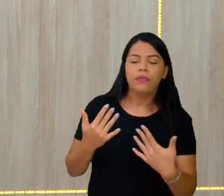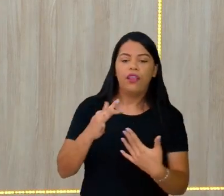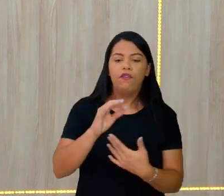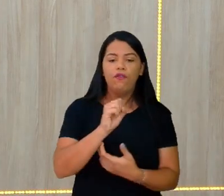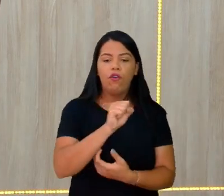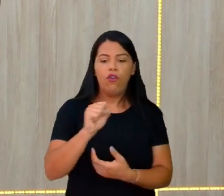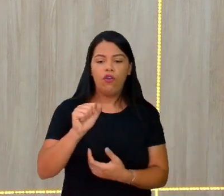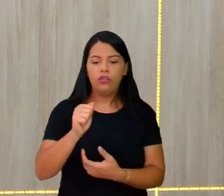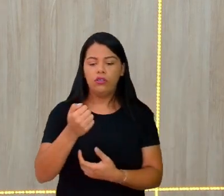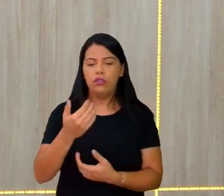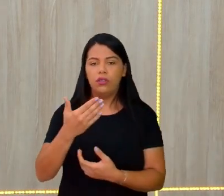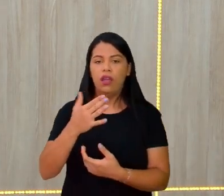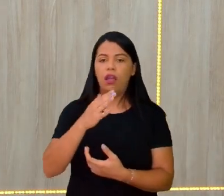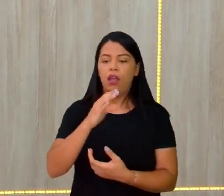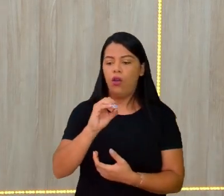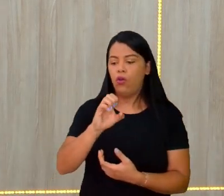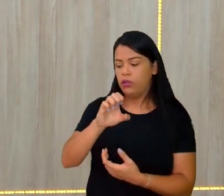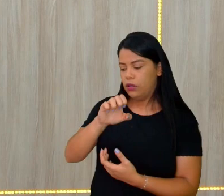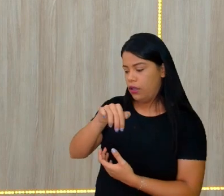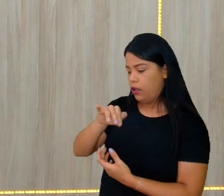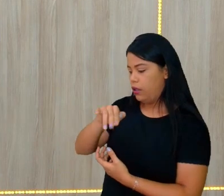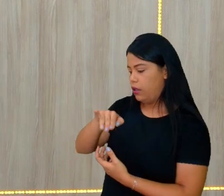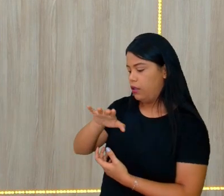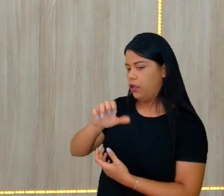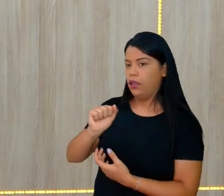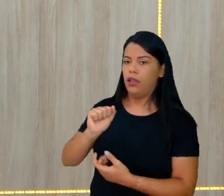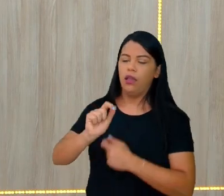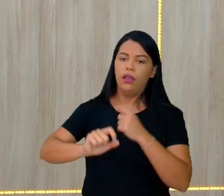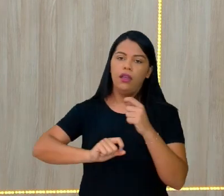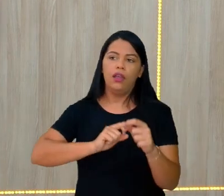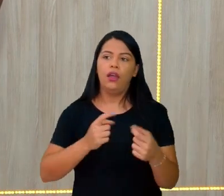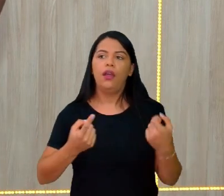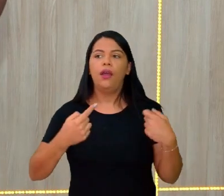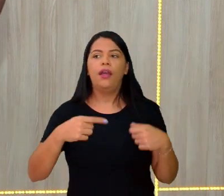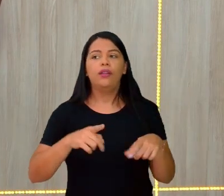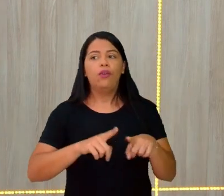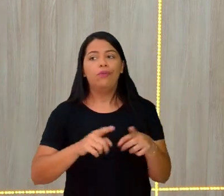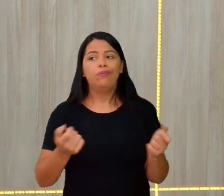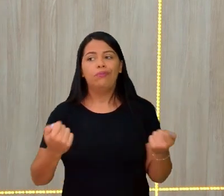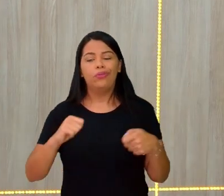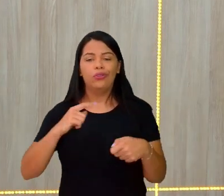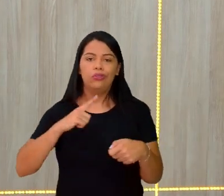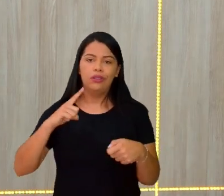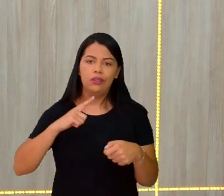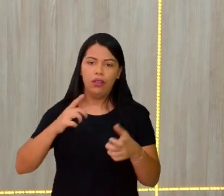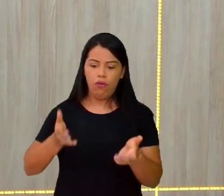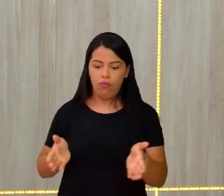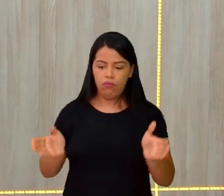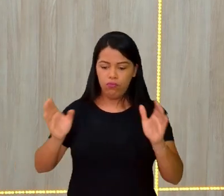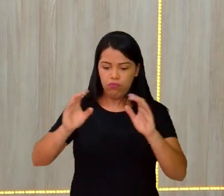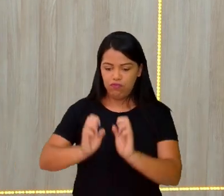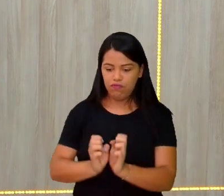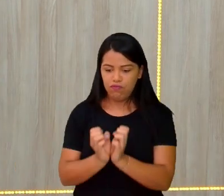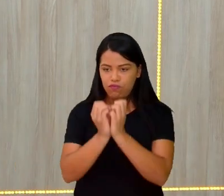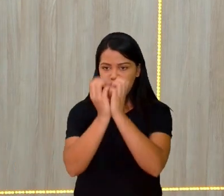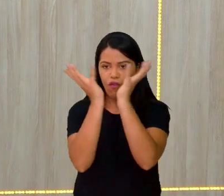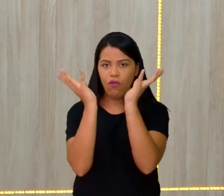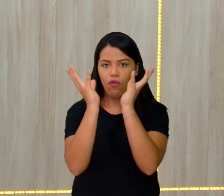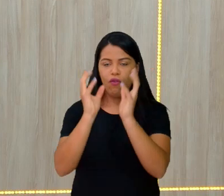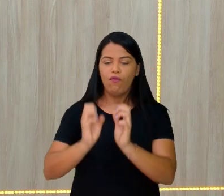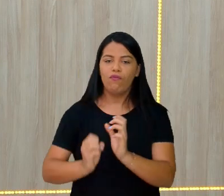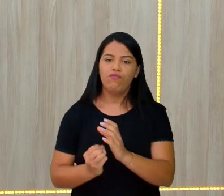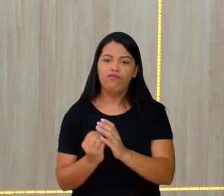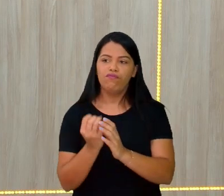sísmica e vulcânica. Neste exemplo aqui, você vê, ó, o